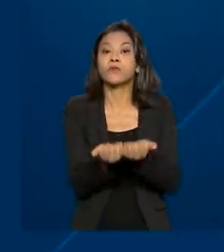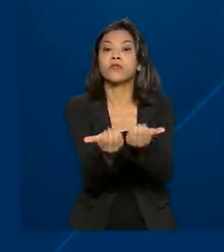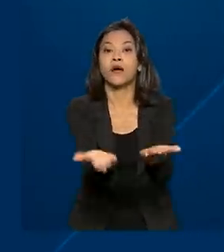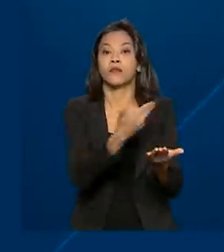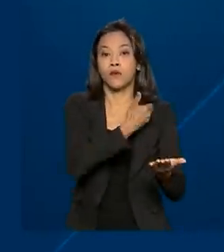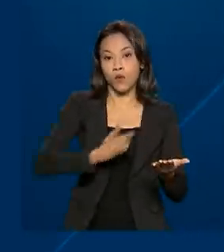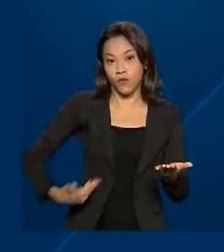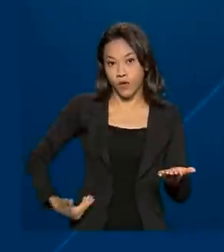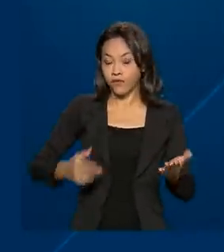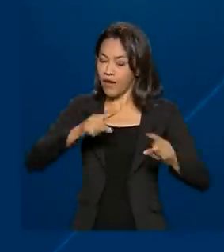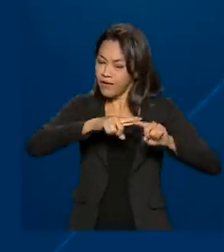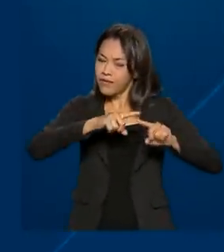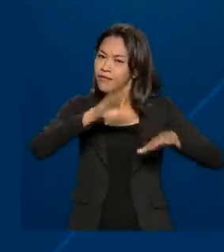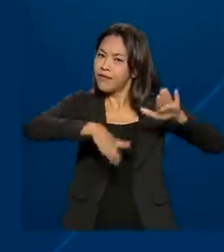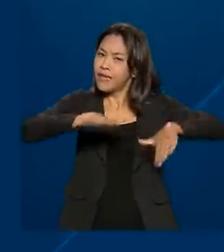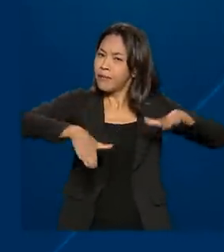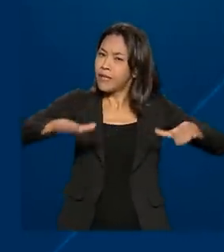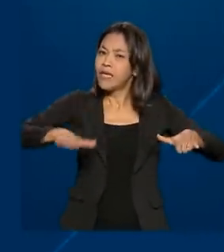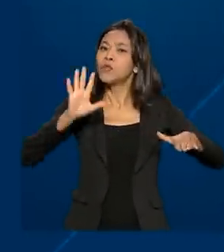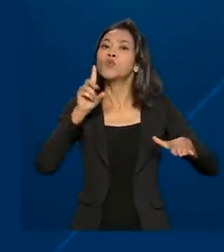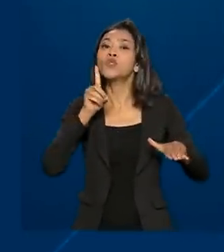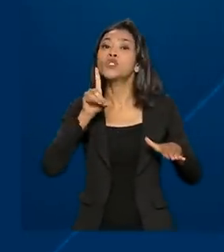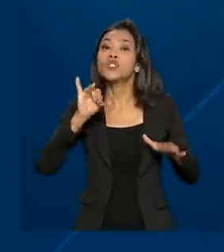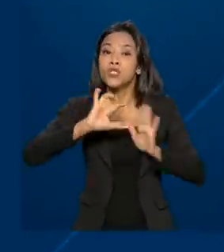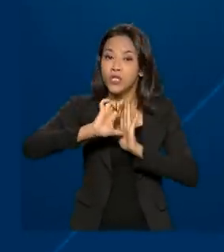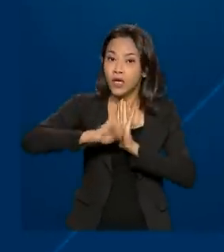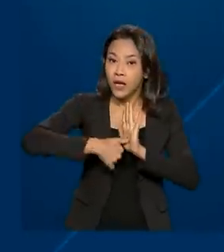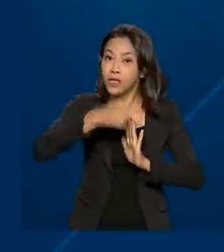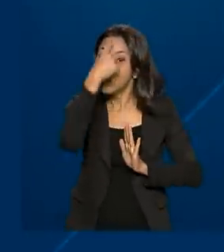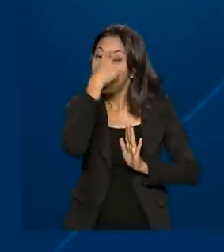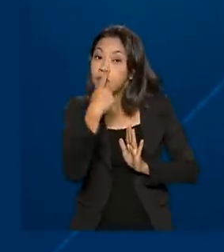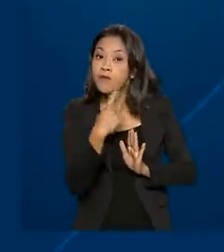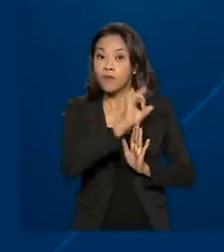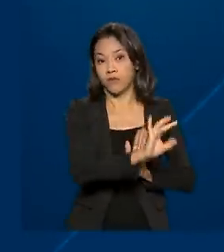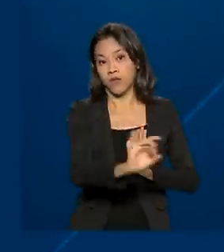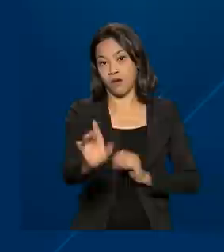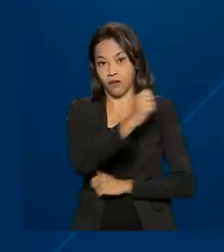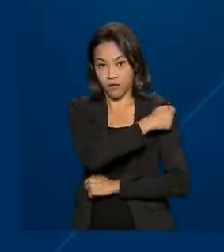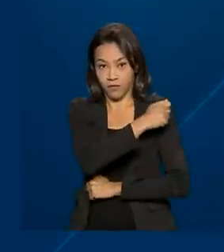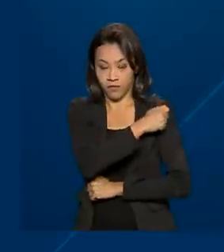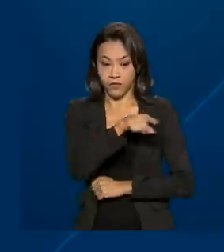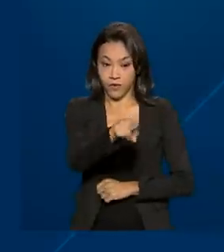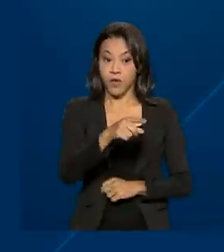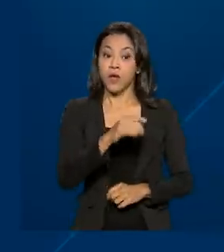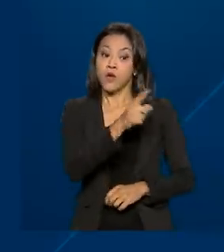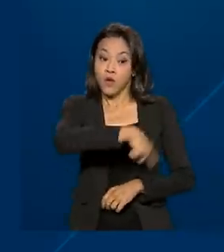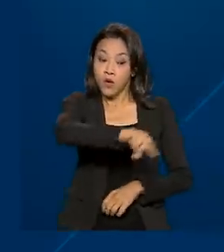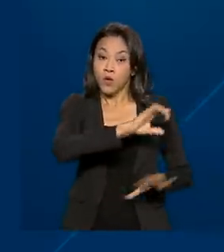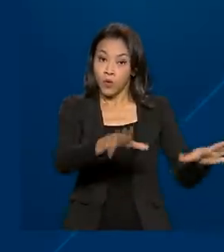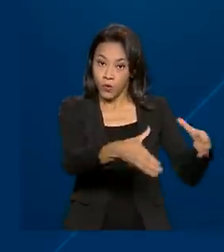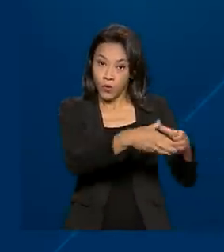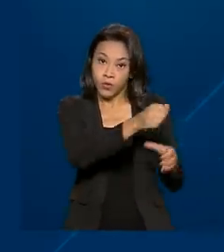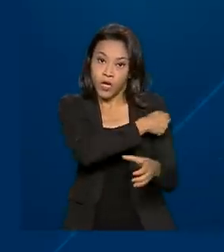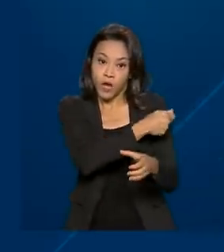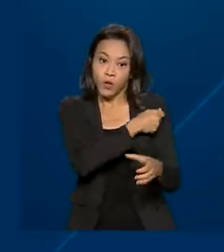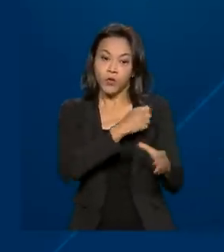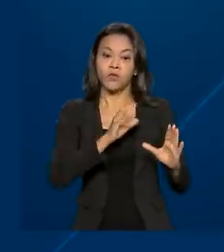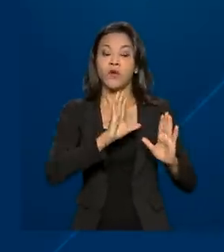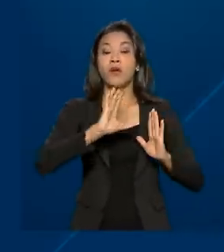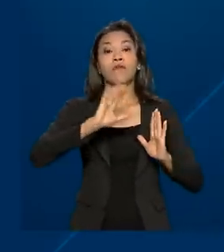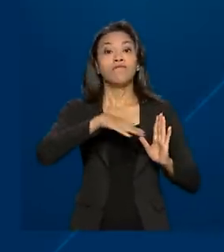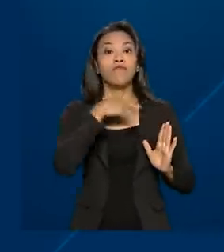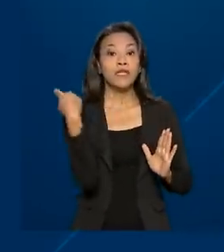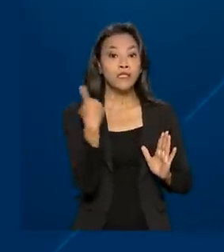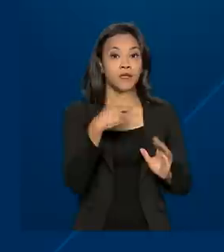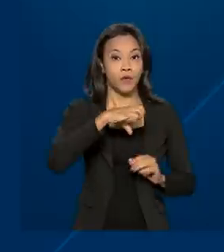vai variar de acordo com os dias de atraso e o perfil do estudante. Os alunos com parcelas vencidas há pelo menos 90 dias